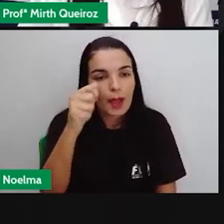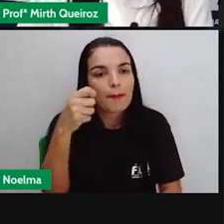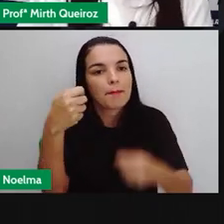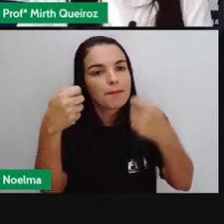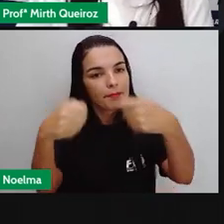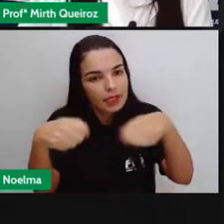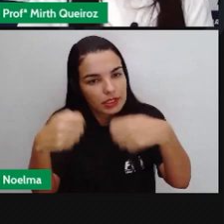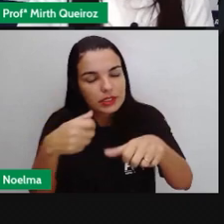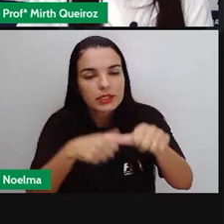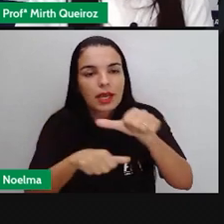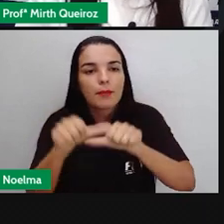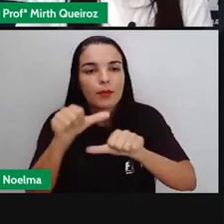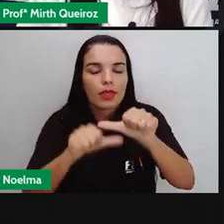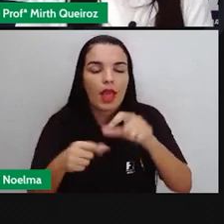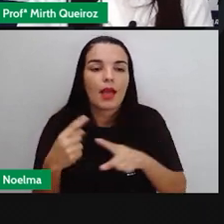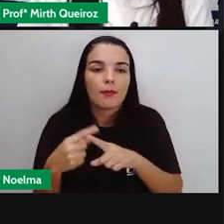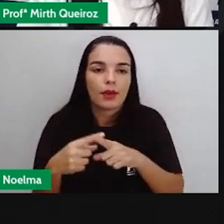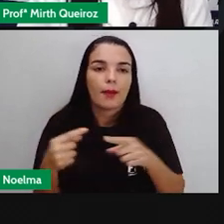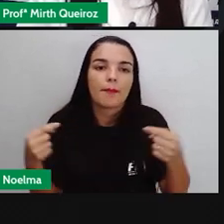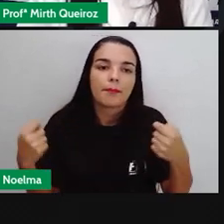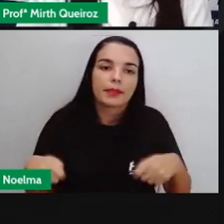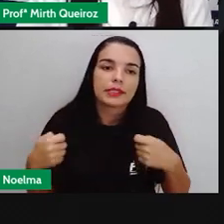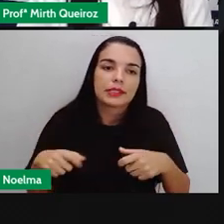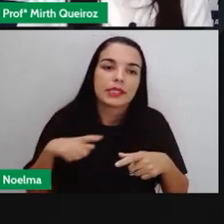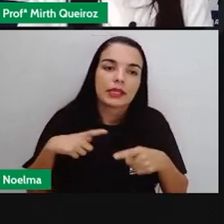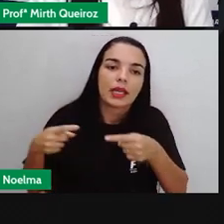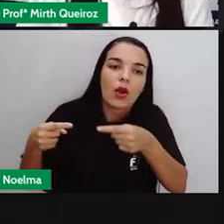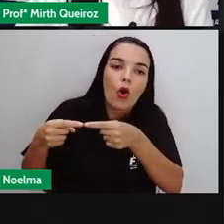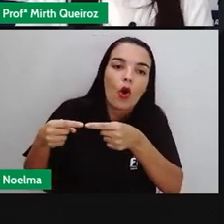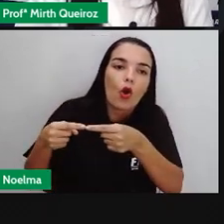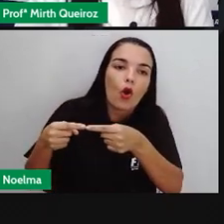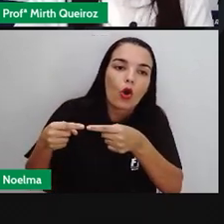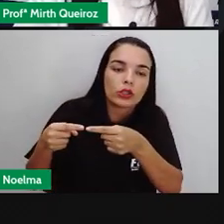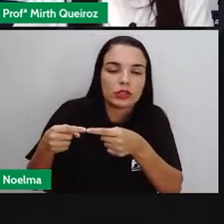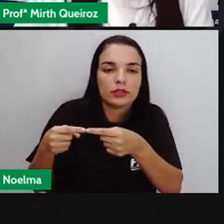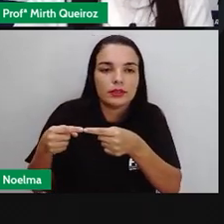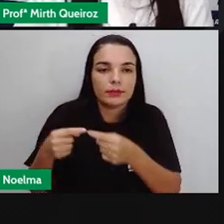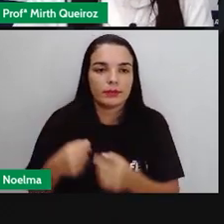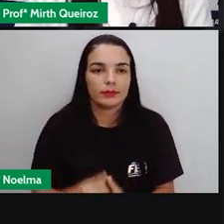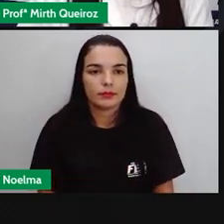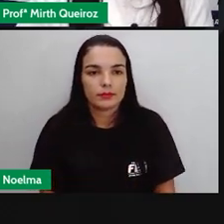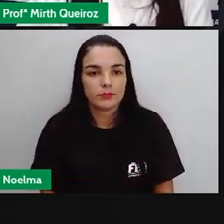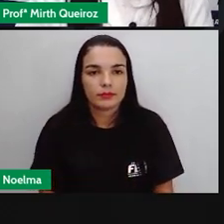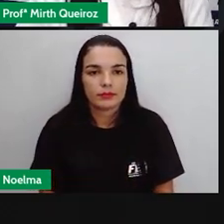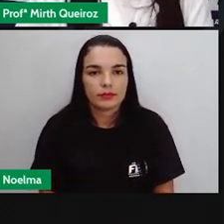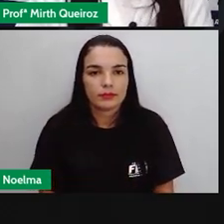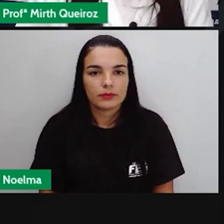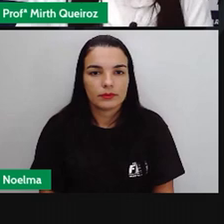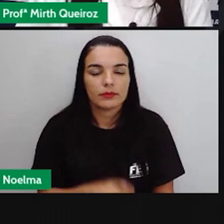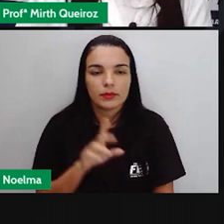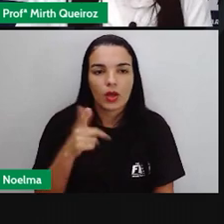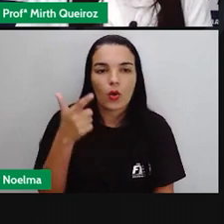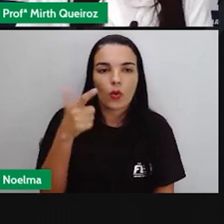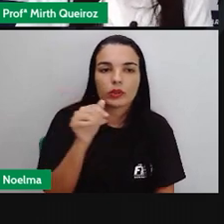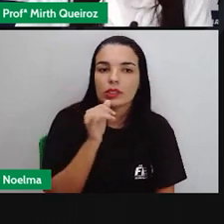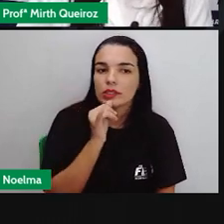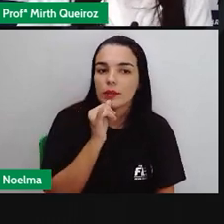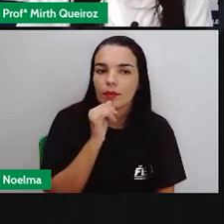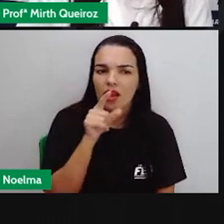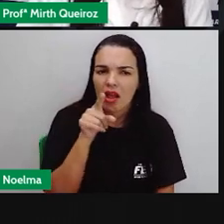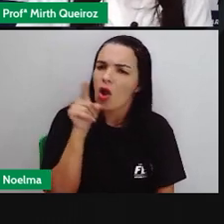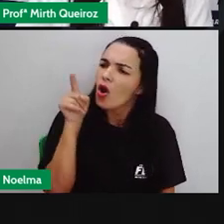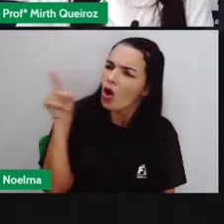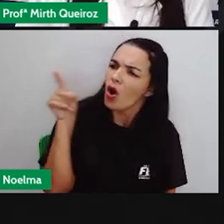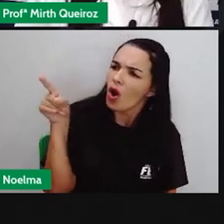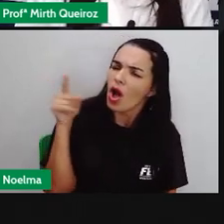que concordar com esse nome, com esse substantivo, que é a palavra caixinha. Outro exemplo. O senhor é